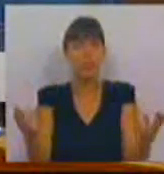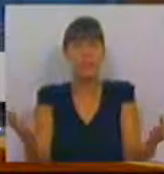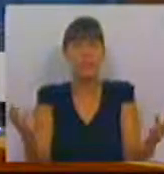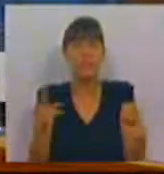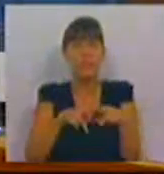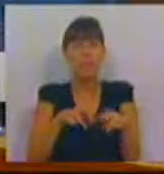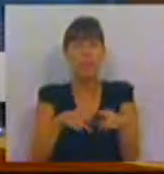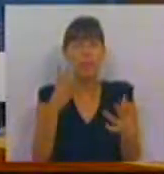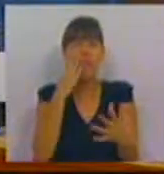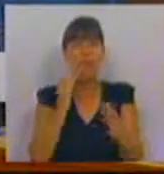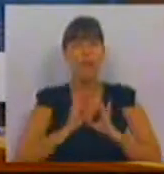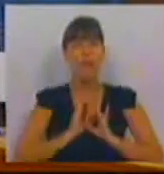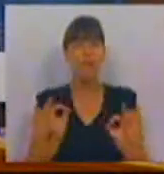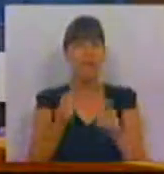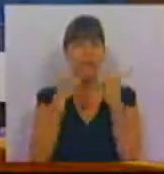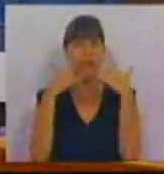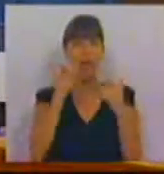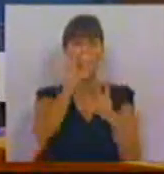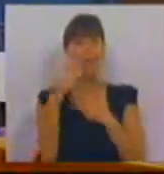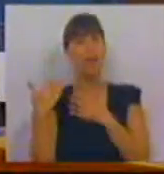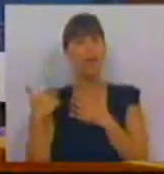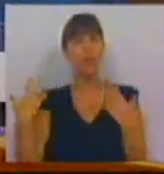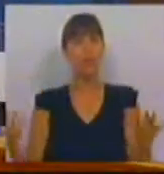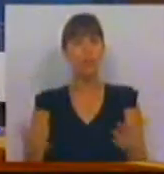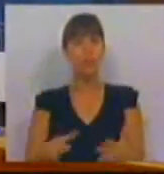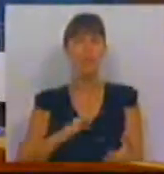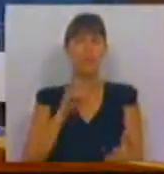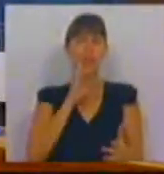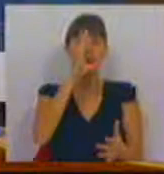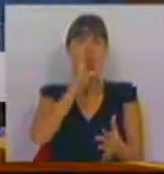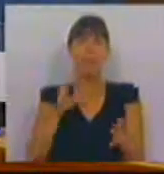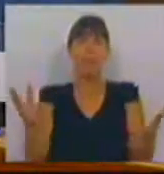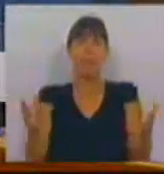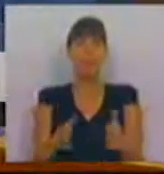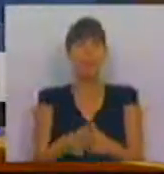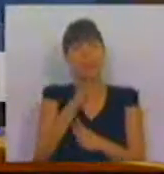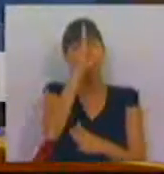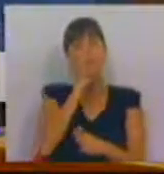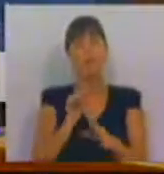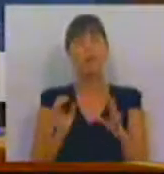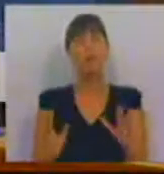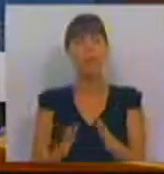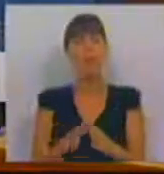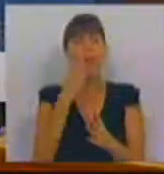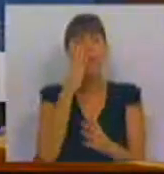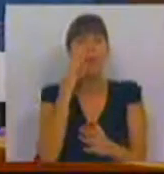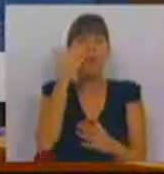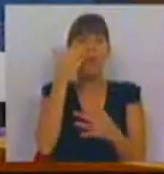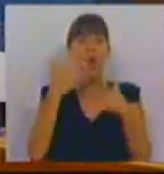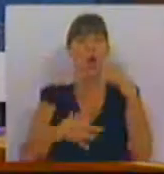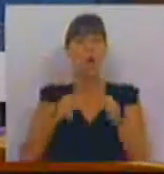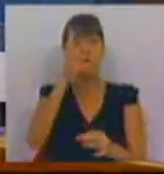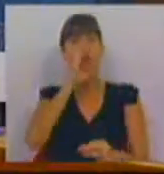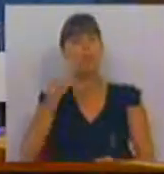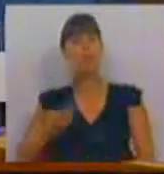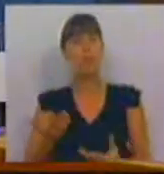as prisões dão uma vergonha por sua responsabilidade, Sra. Ministra. Um Governo que é vergonha à Justiça e ao